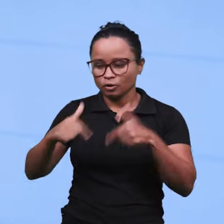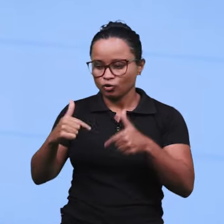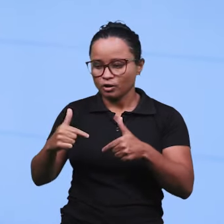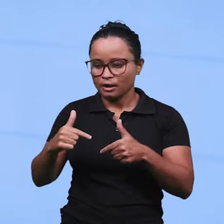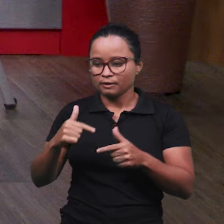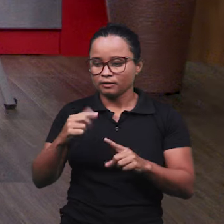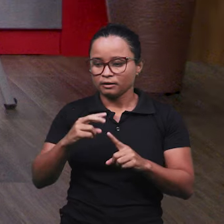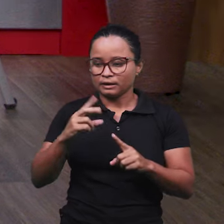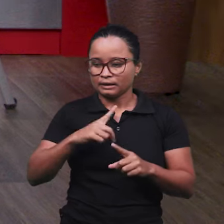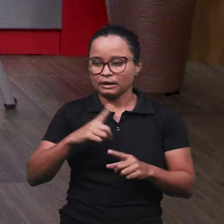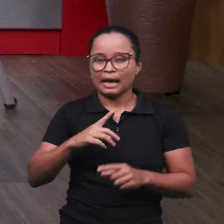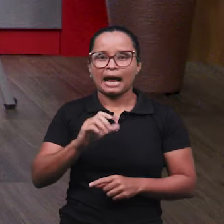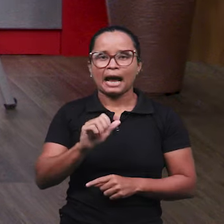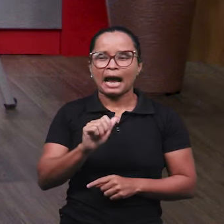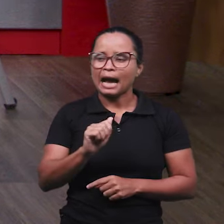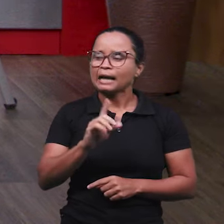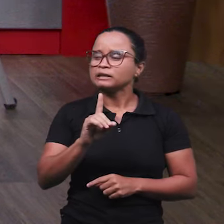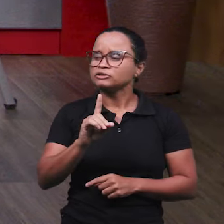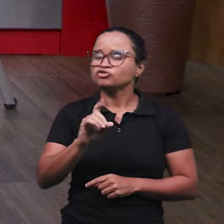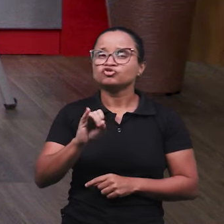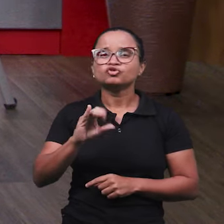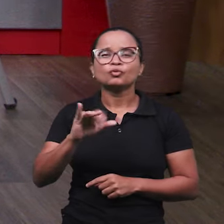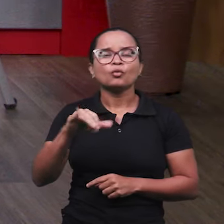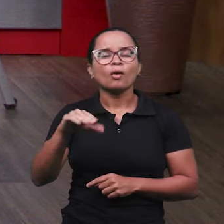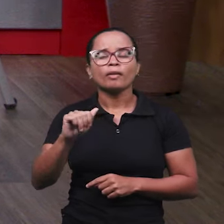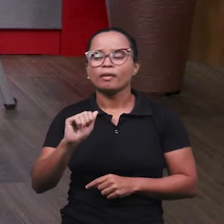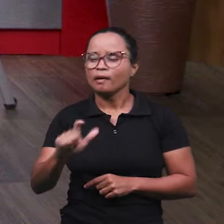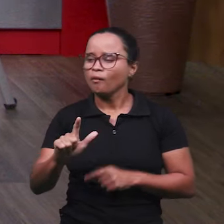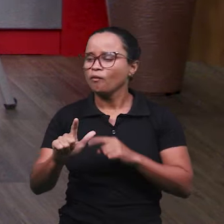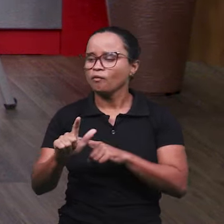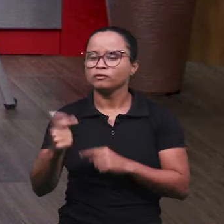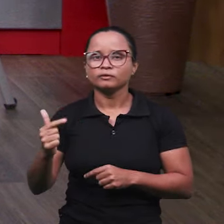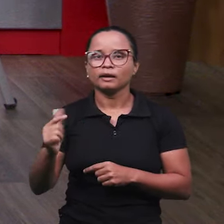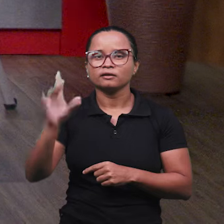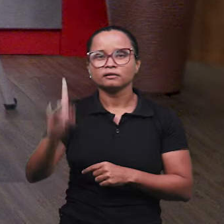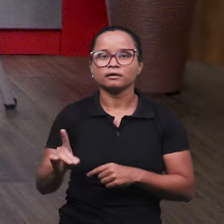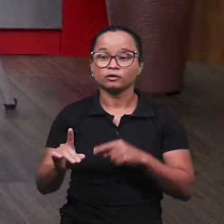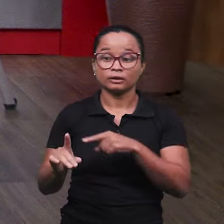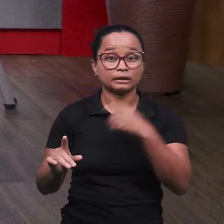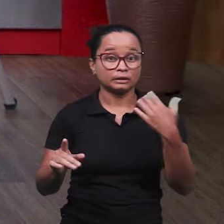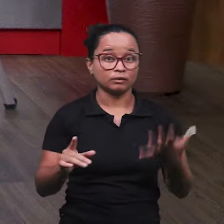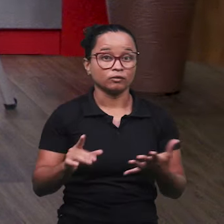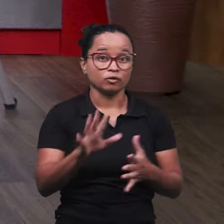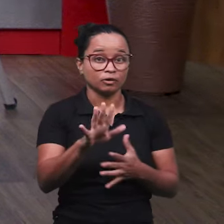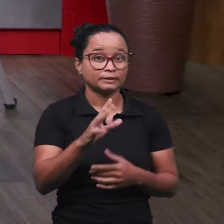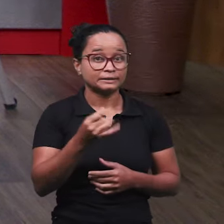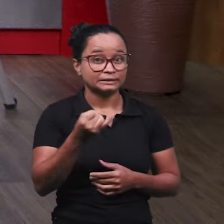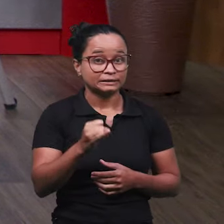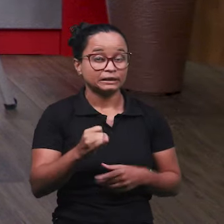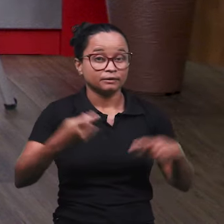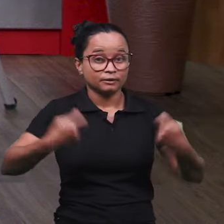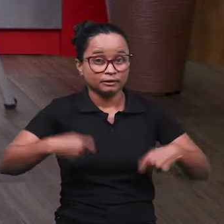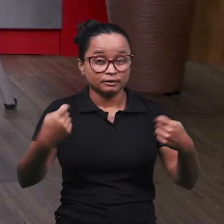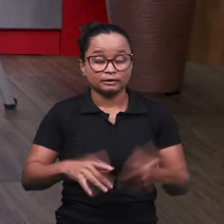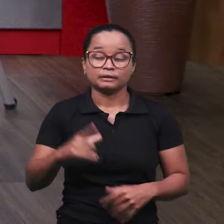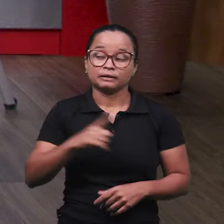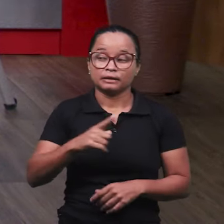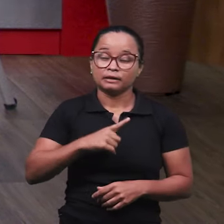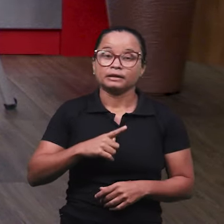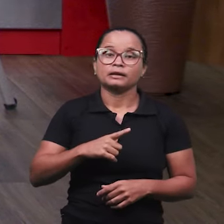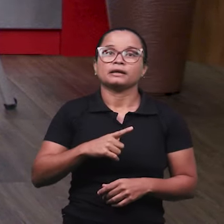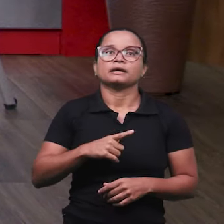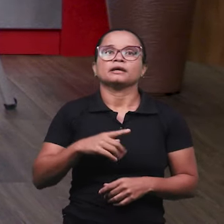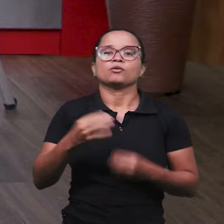Quando, na verdade, ele tem com base na atividade que ele exerce. Exatamente. Então, se ele recebe, se ele deveria receber um adicional